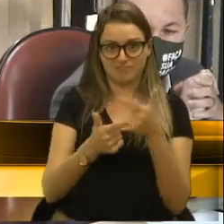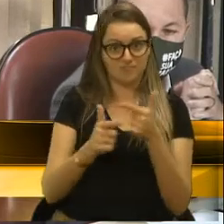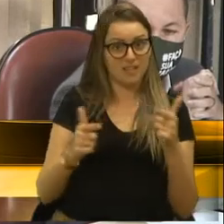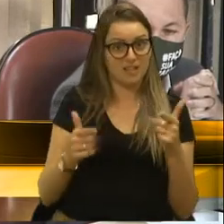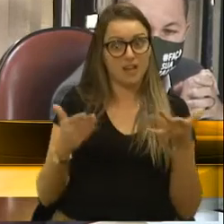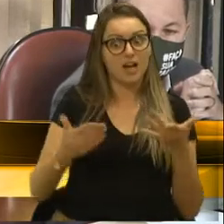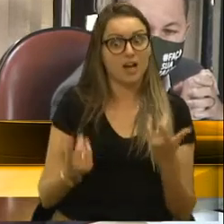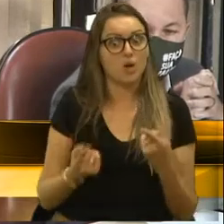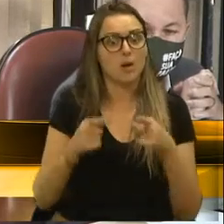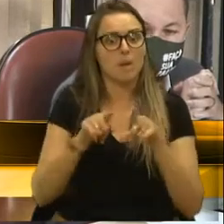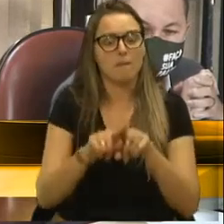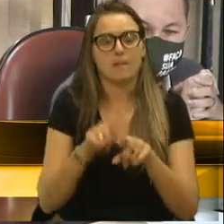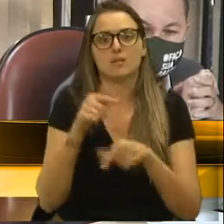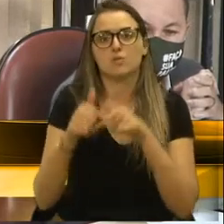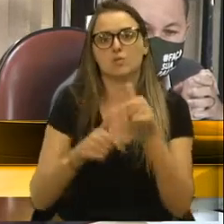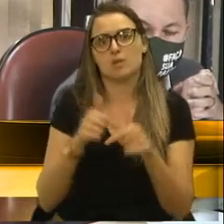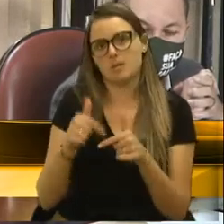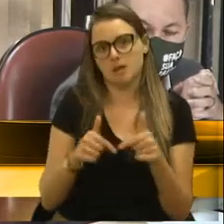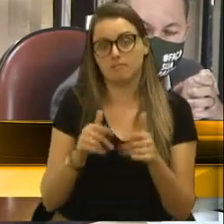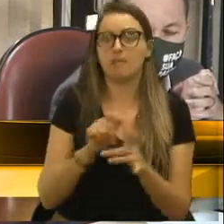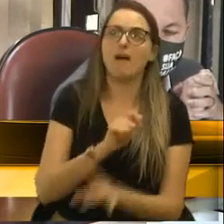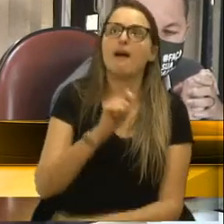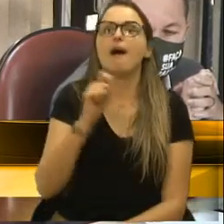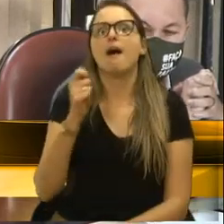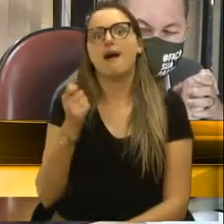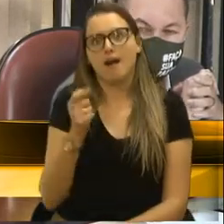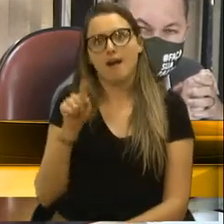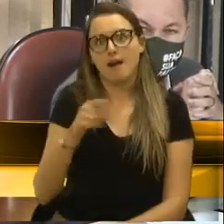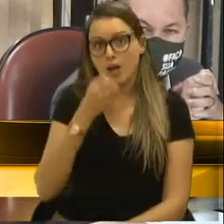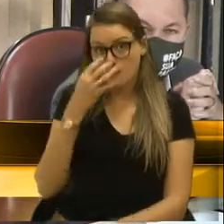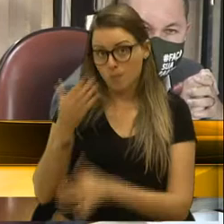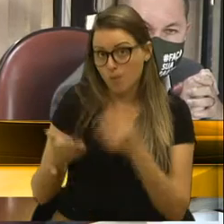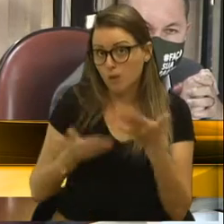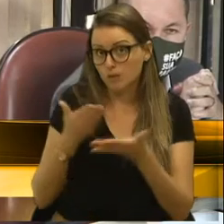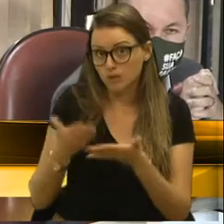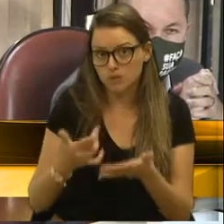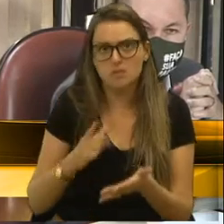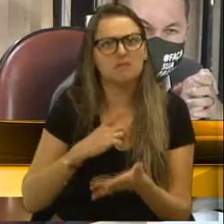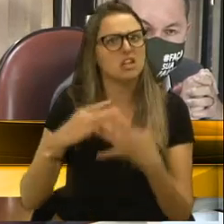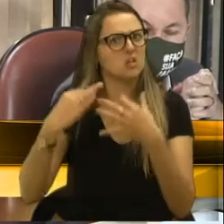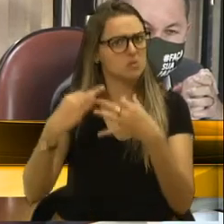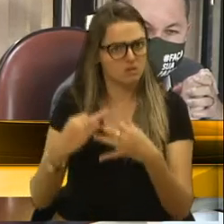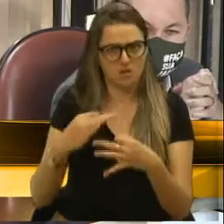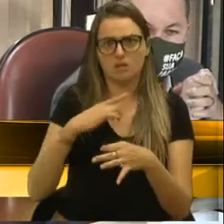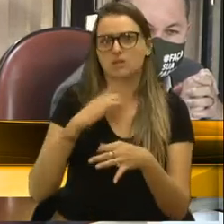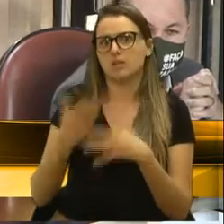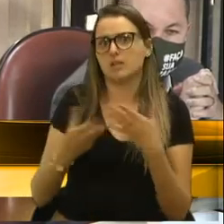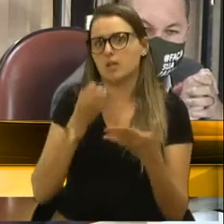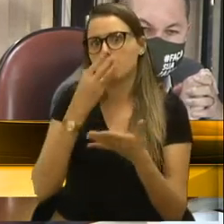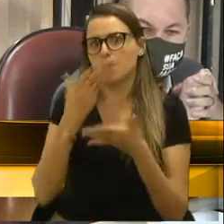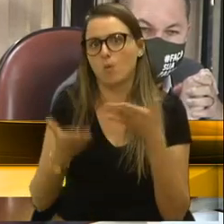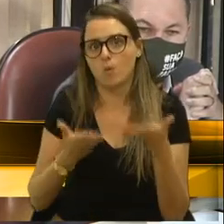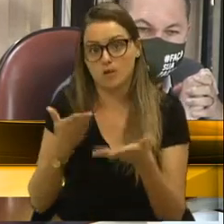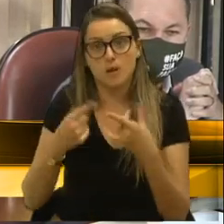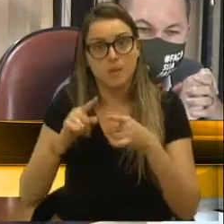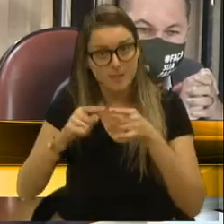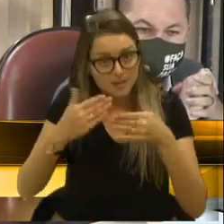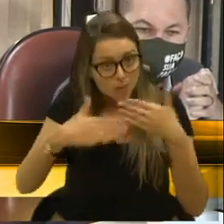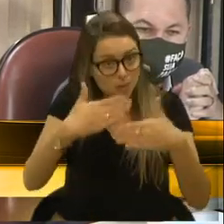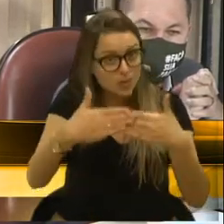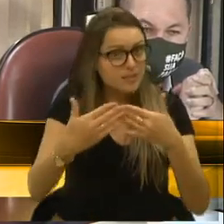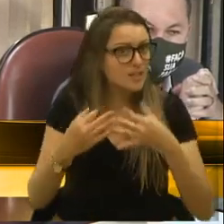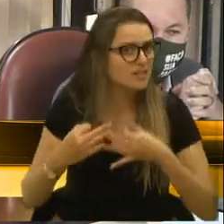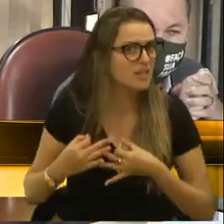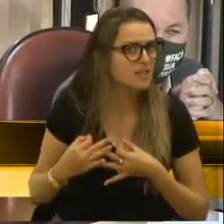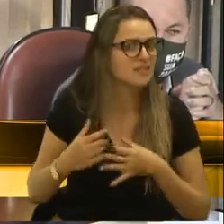convênio, serviço. Ah, bom, é um bom atendimento? Não tenho dúvida que vai ser um bom atendimento. Mas esse é o procedimento adequado?